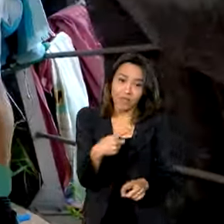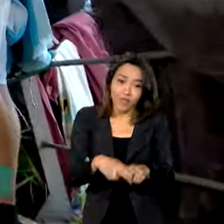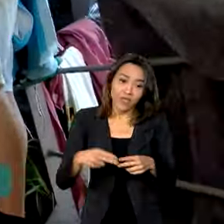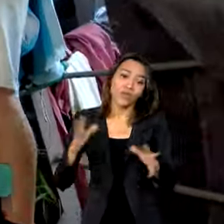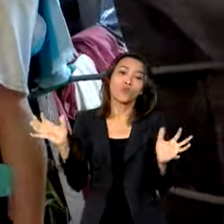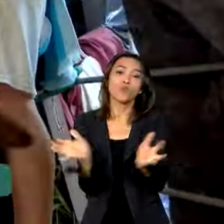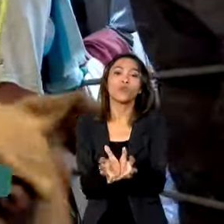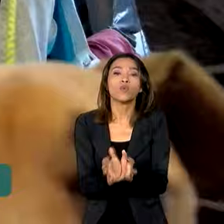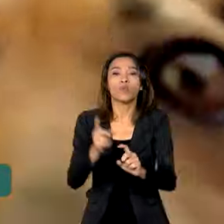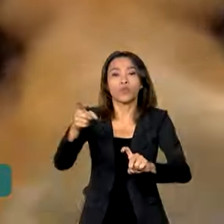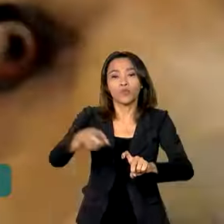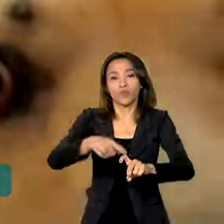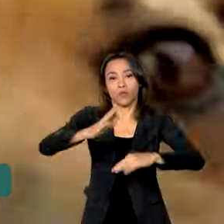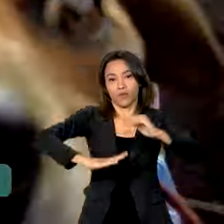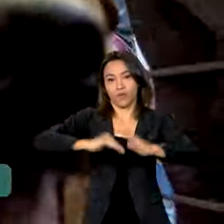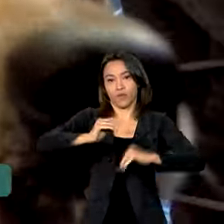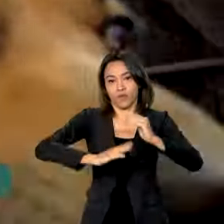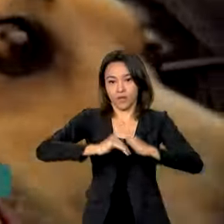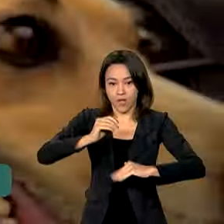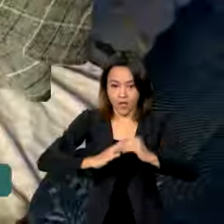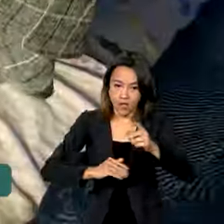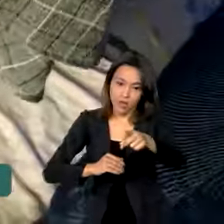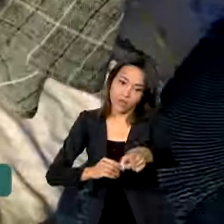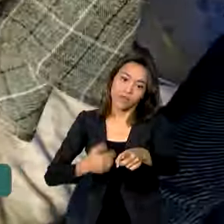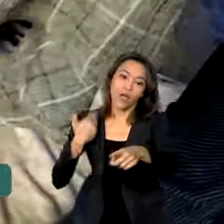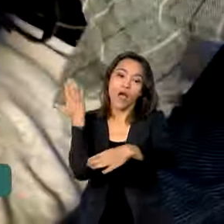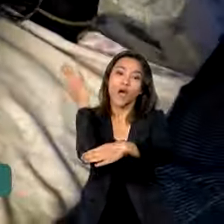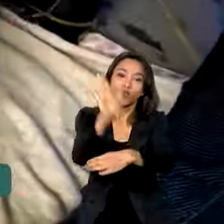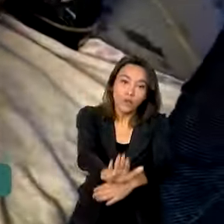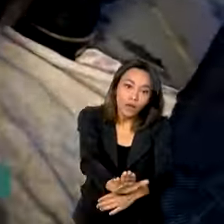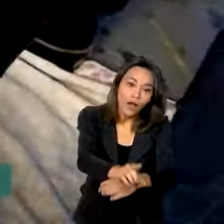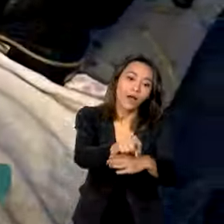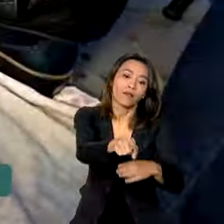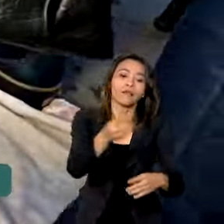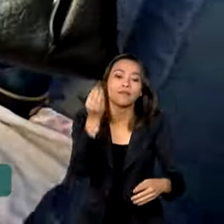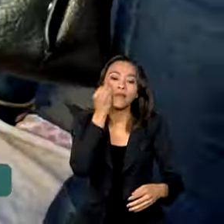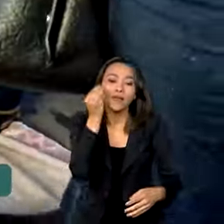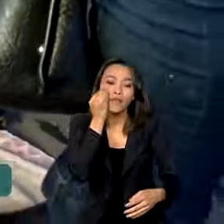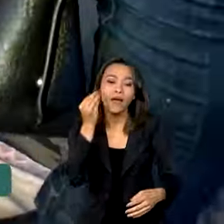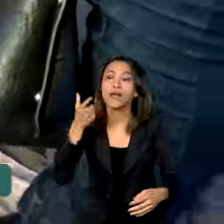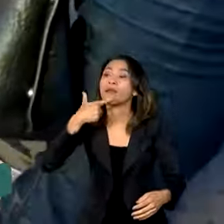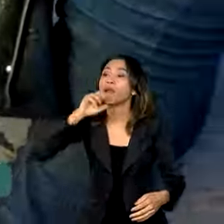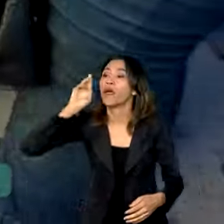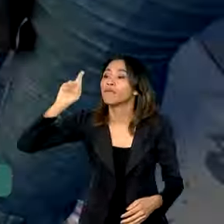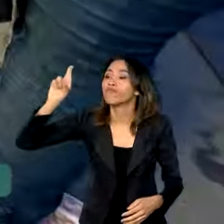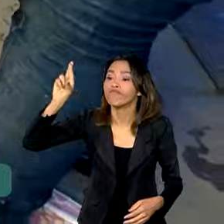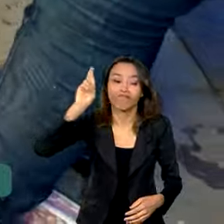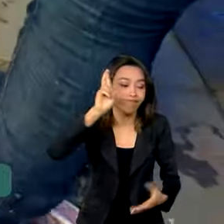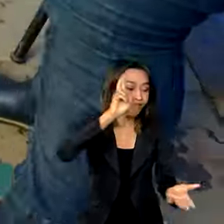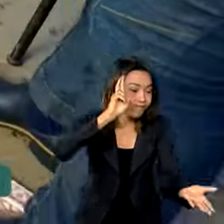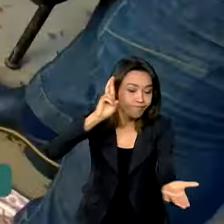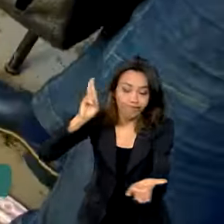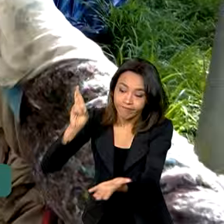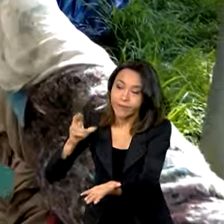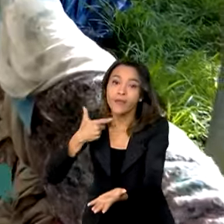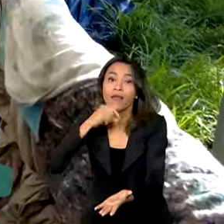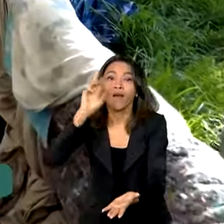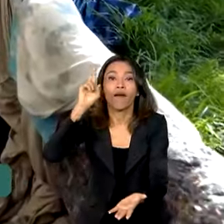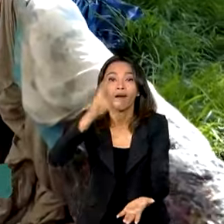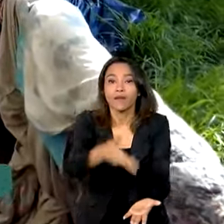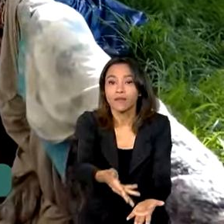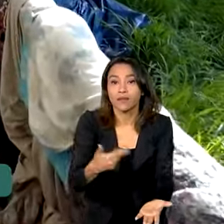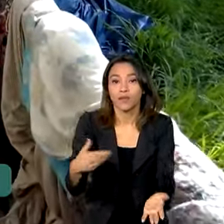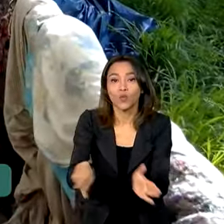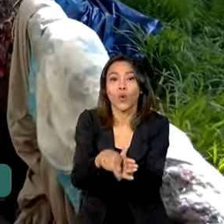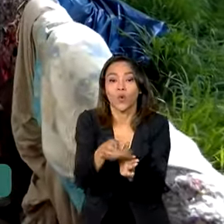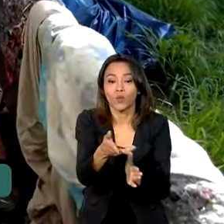veterinários voluntários se organizou para ajudar. Eles também tentam achar os tutores dos animais que estão perdidos. Os que